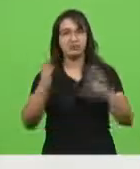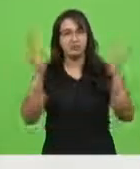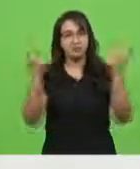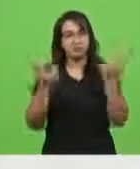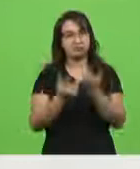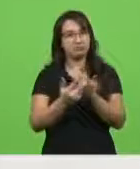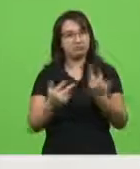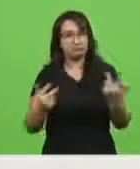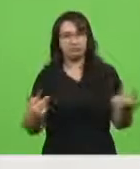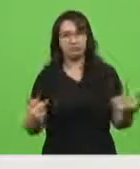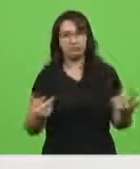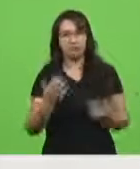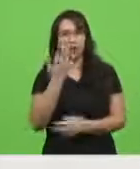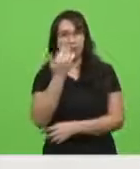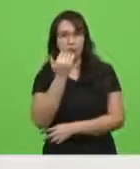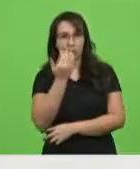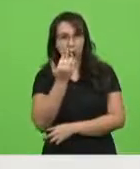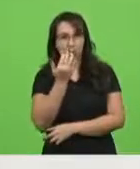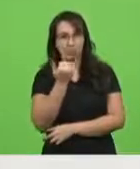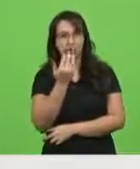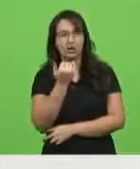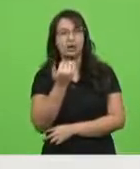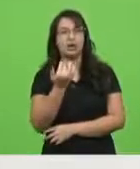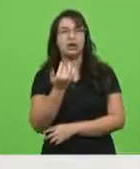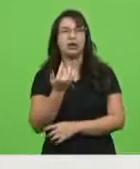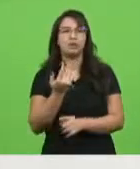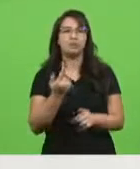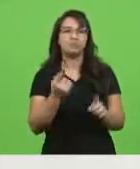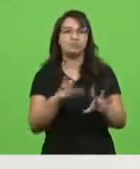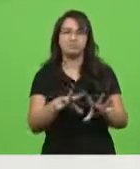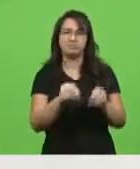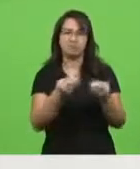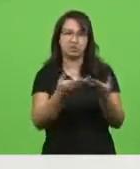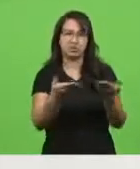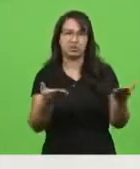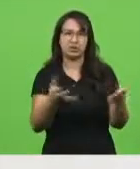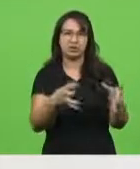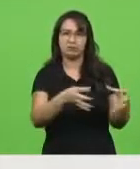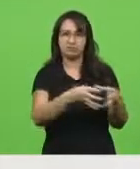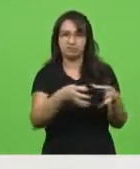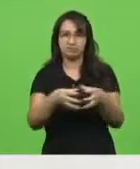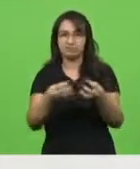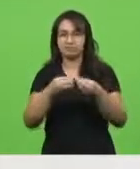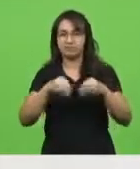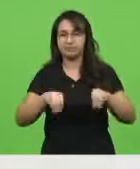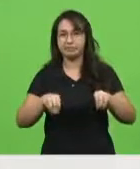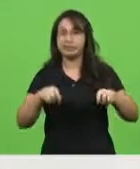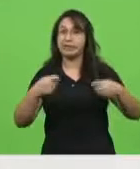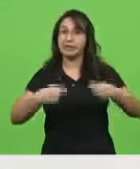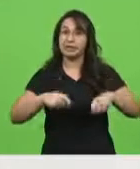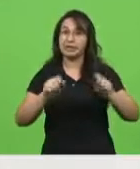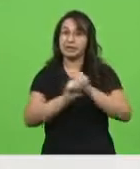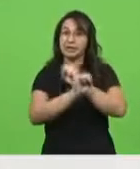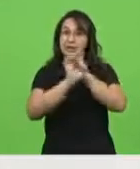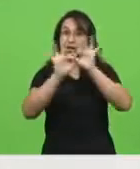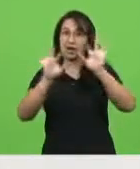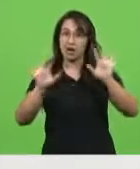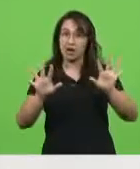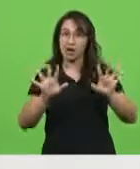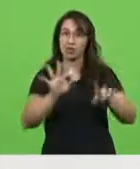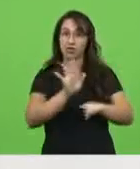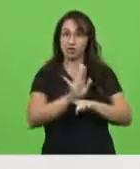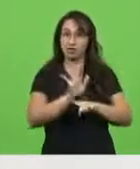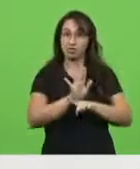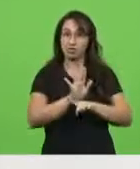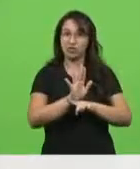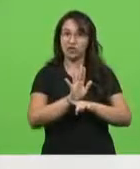alimentação. E isso é importante que a gente deixe muito claro aqui. O auxílio emergencial não é uma saída,